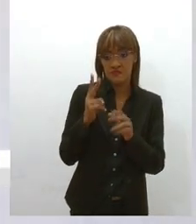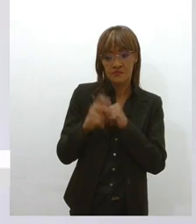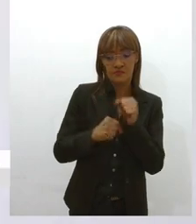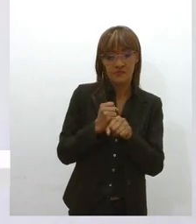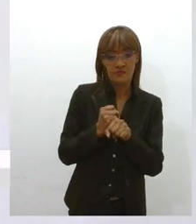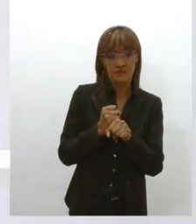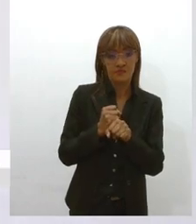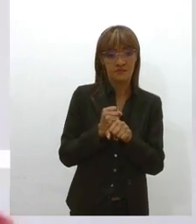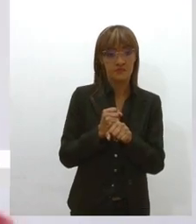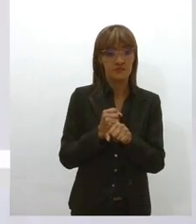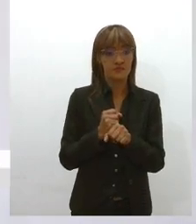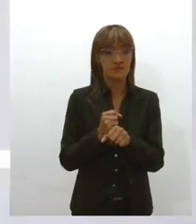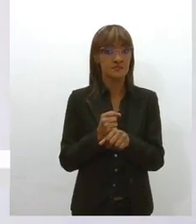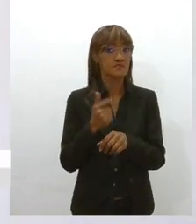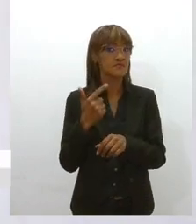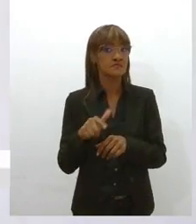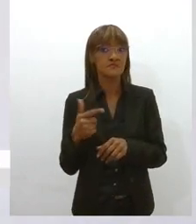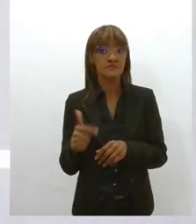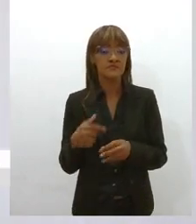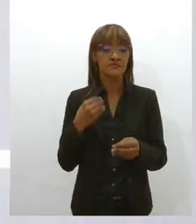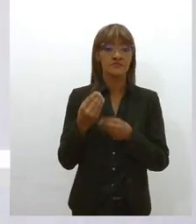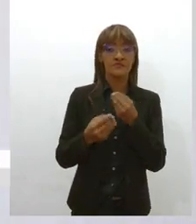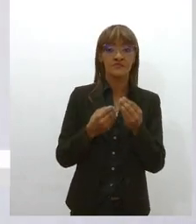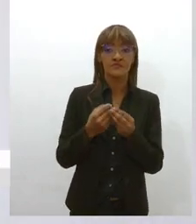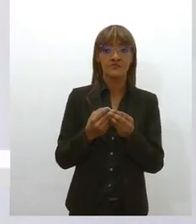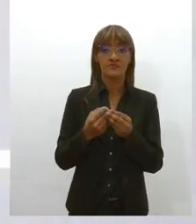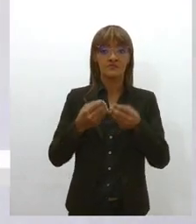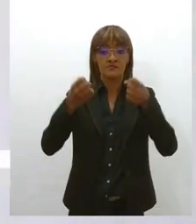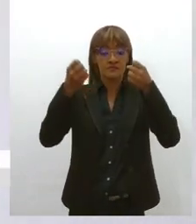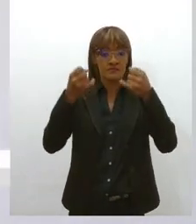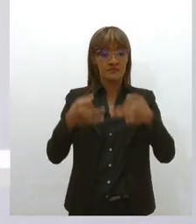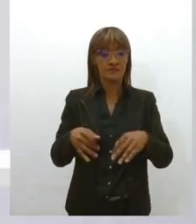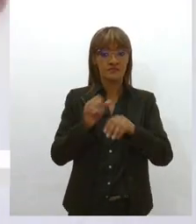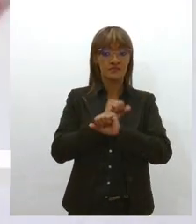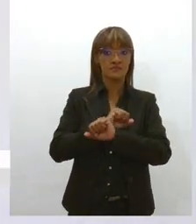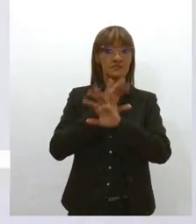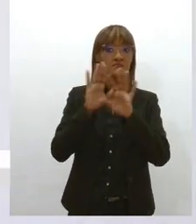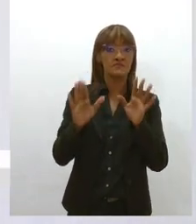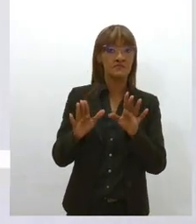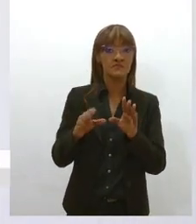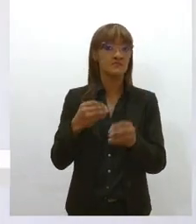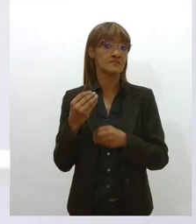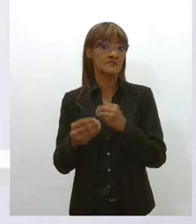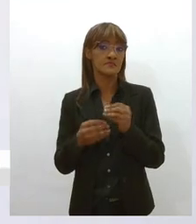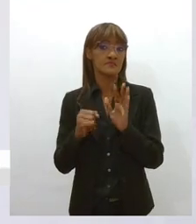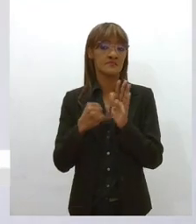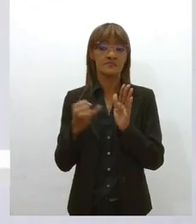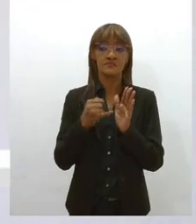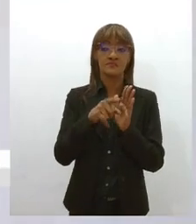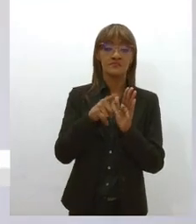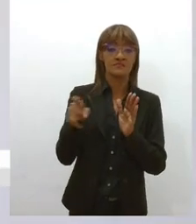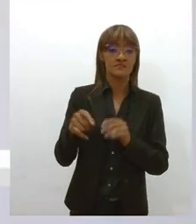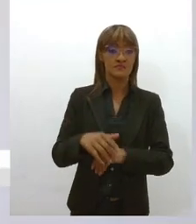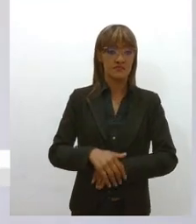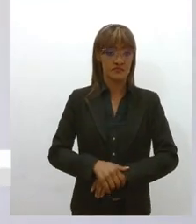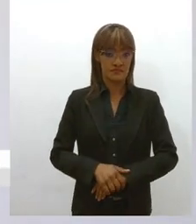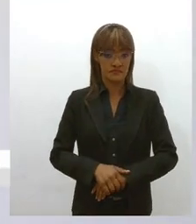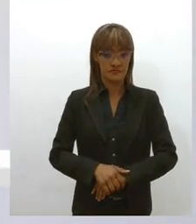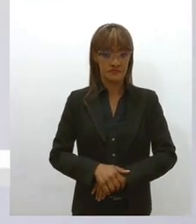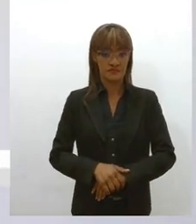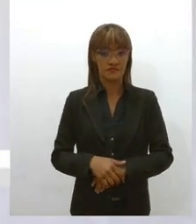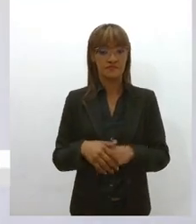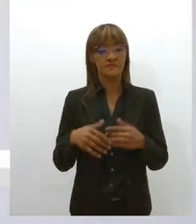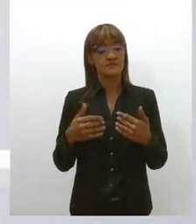controle, transparência sobre as formas pelas quais essas pessoas foram admitidas, né, então, quer dizer,